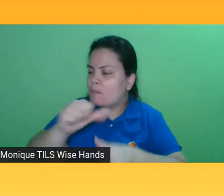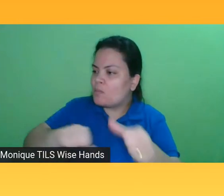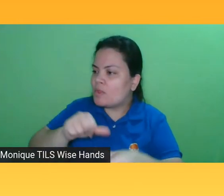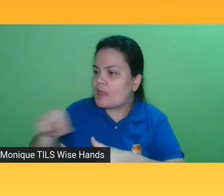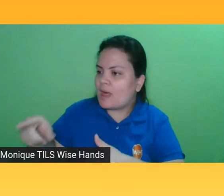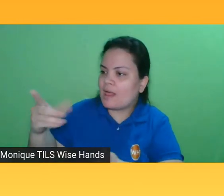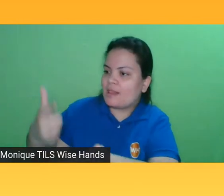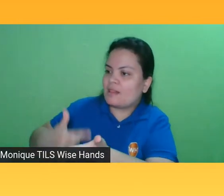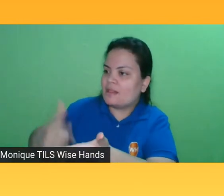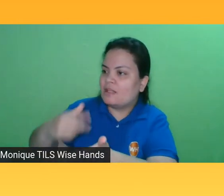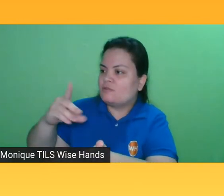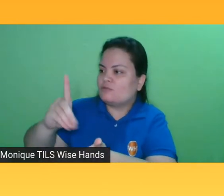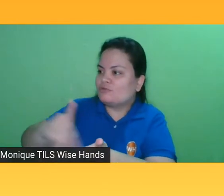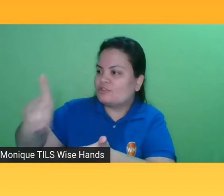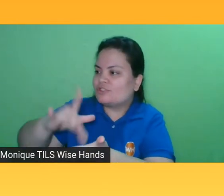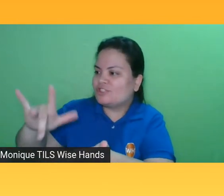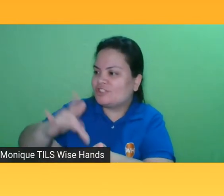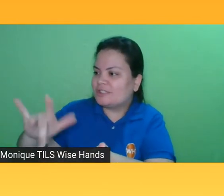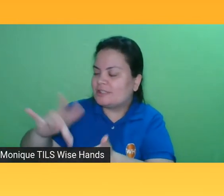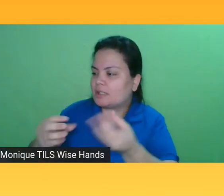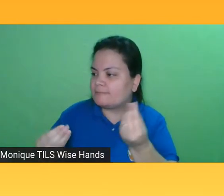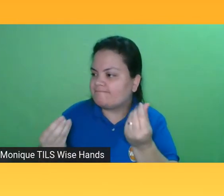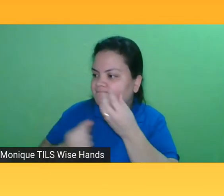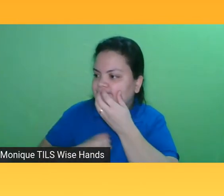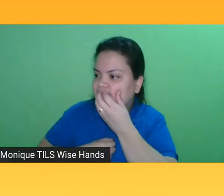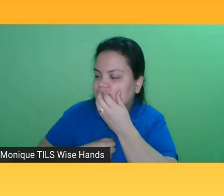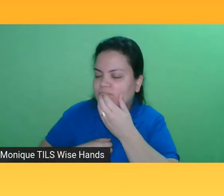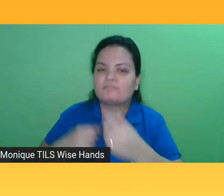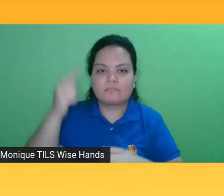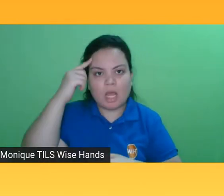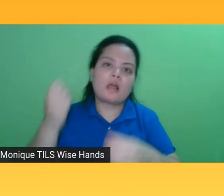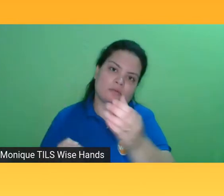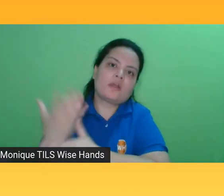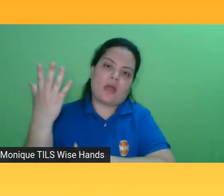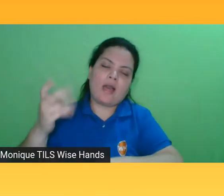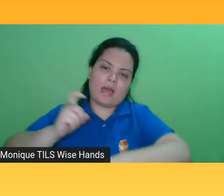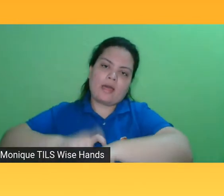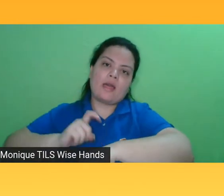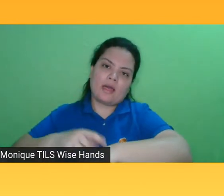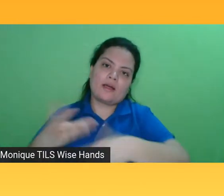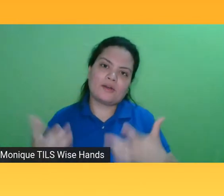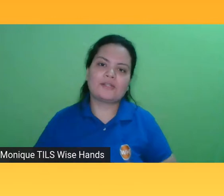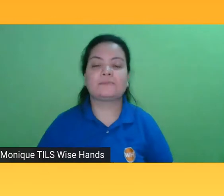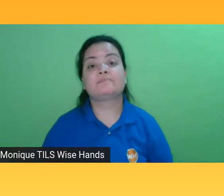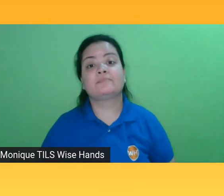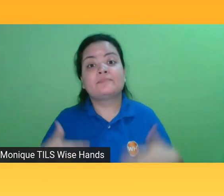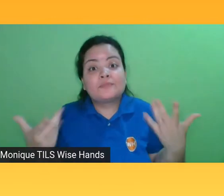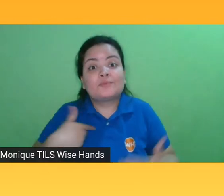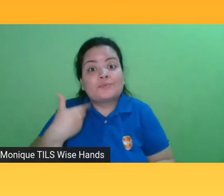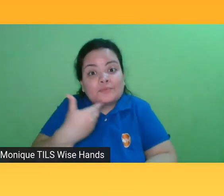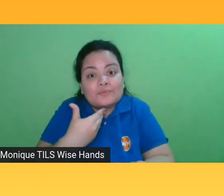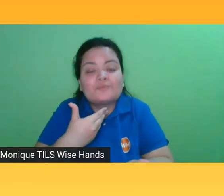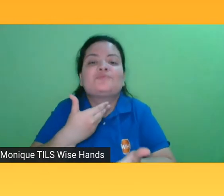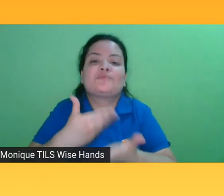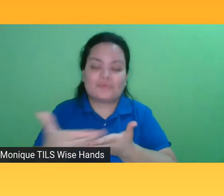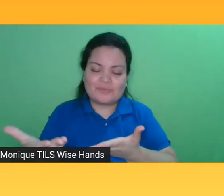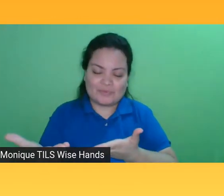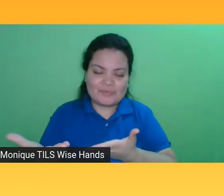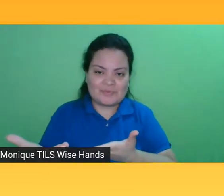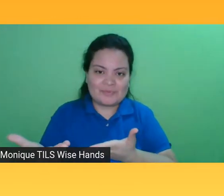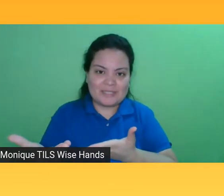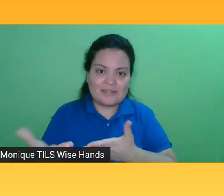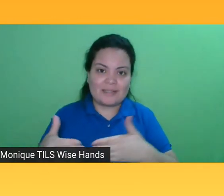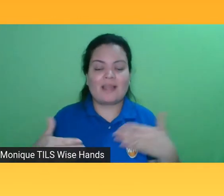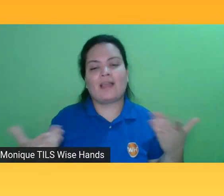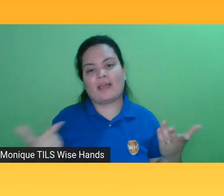como publisher da Storytel, fazendo seleção do catálogo para ser publicado dentro da plataforma e também sou responsável por criar